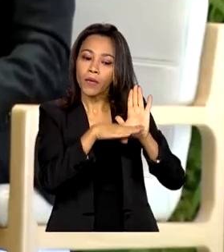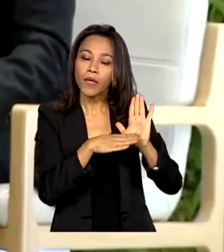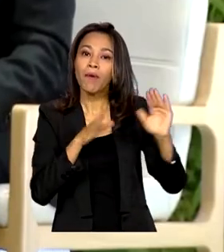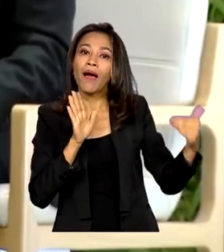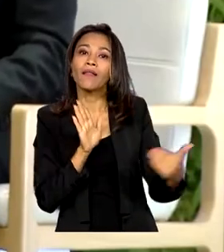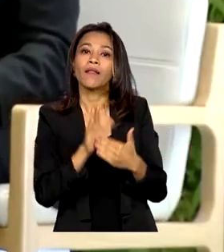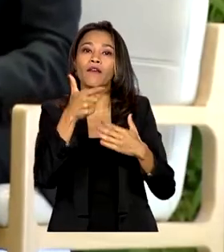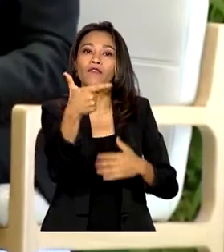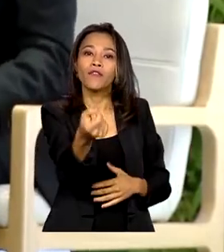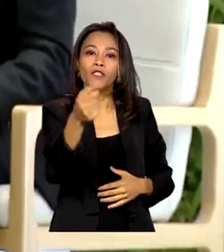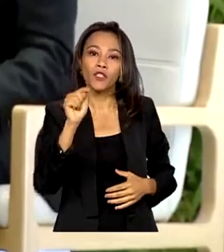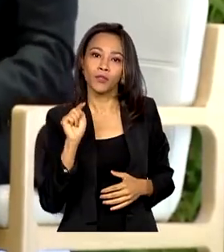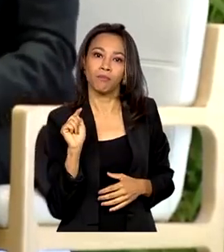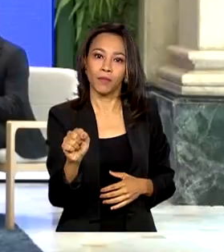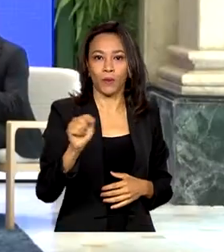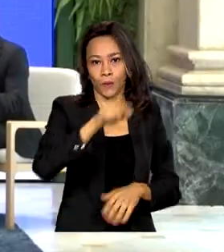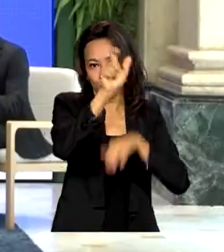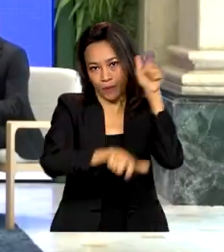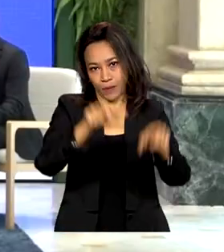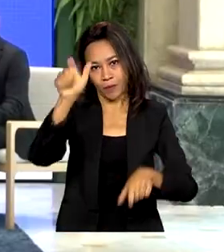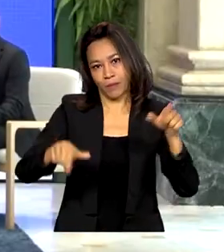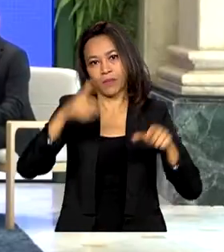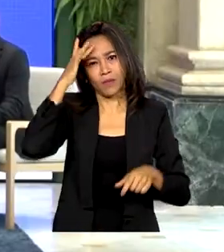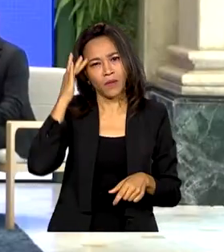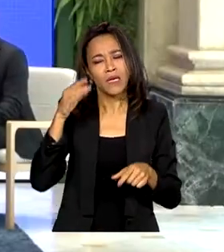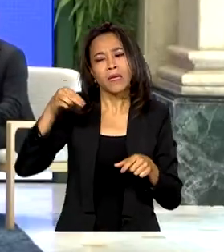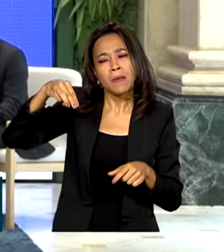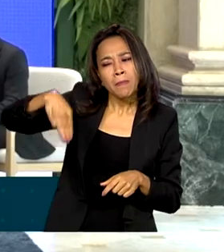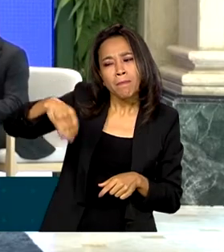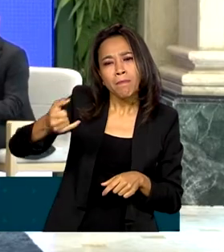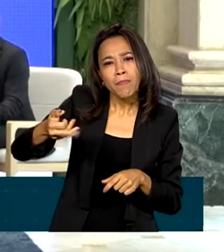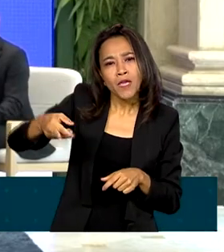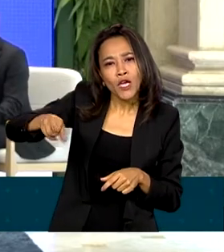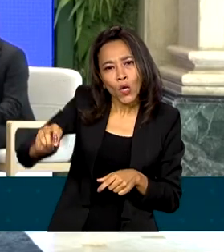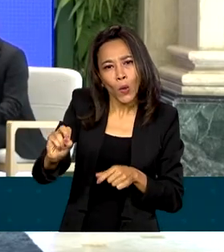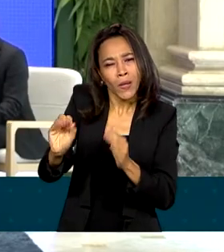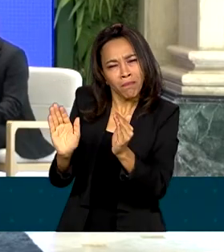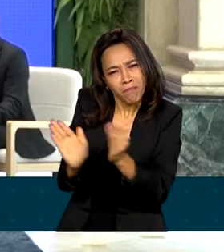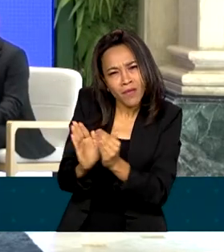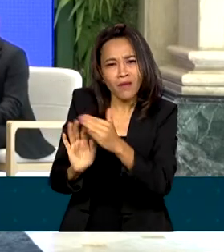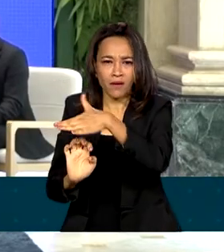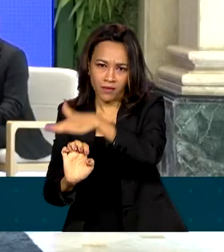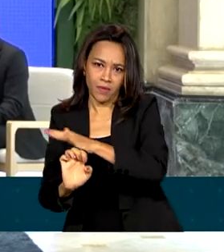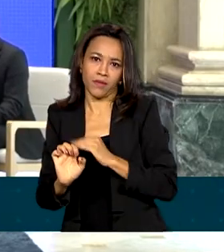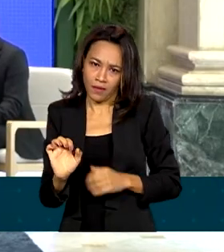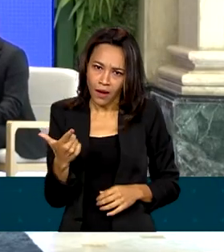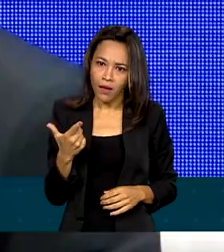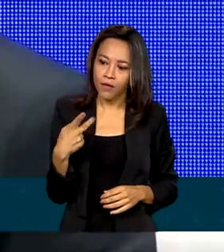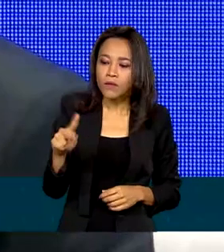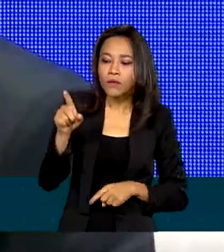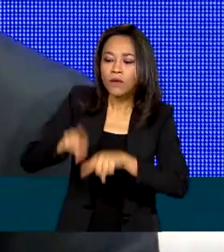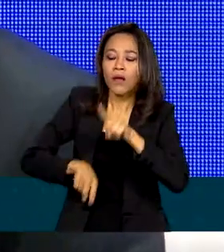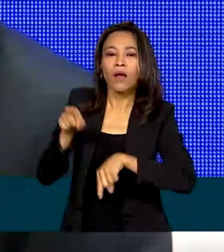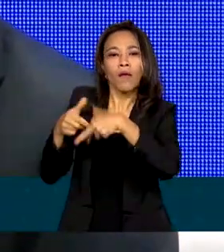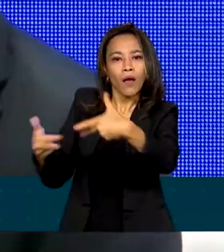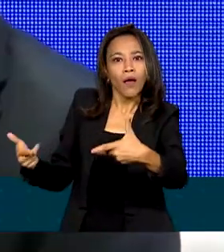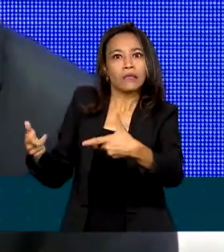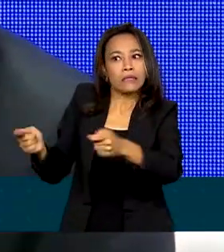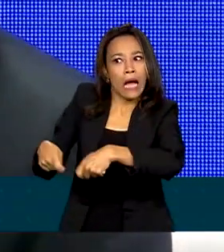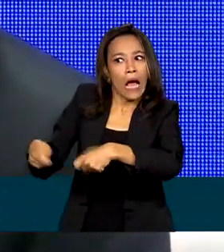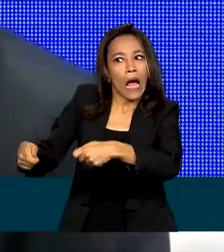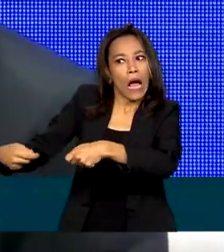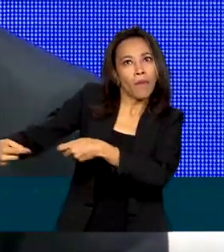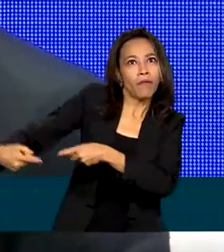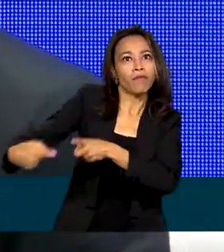20 mil clientes, que sejam micro e pequenas empresas e, claro, que tenham produtos com potencial